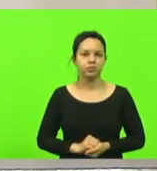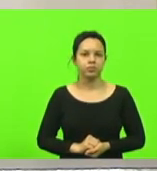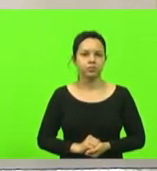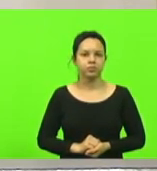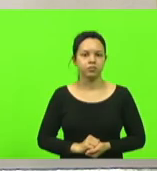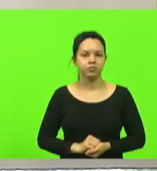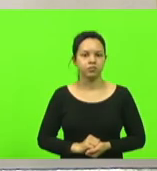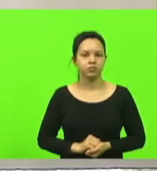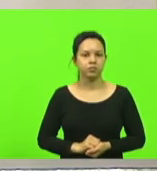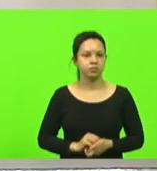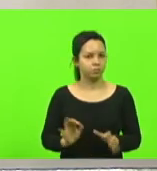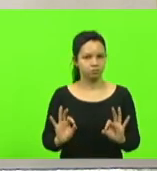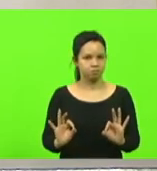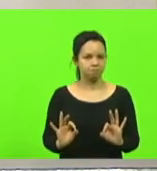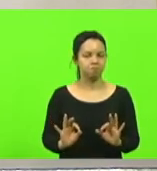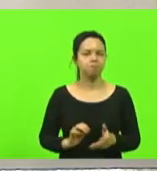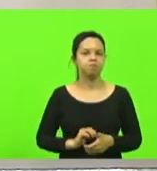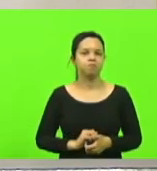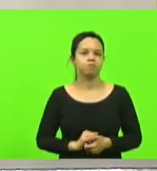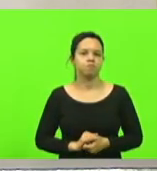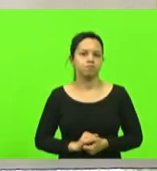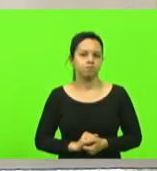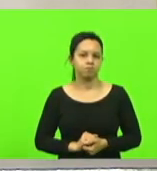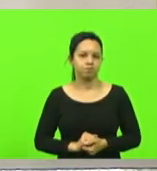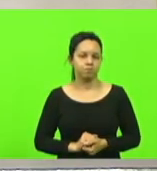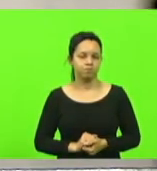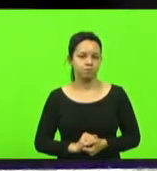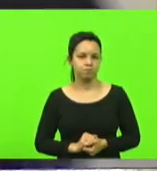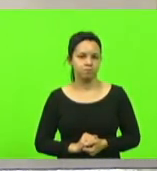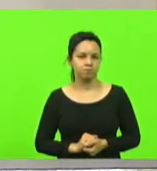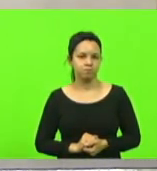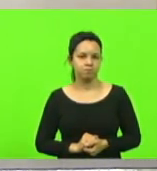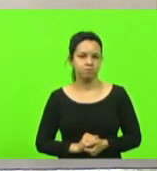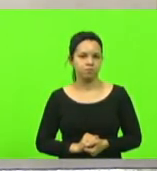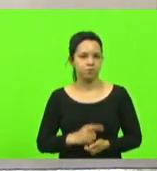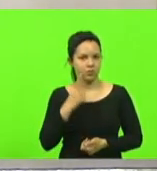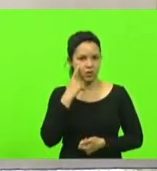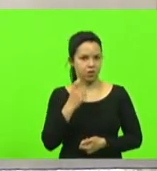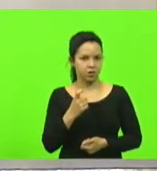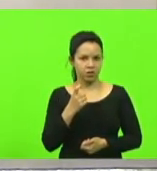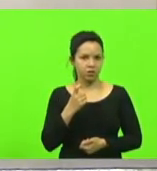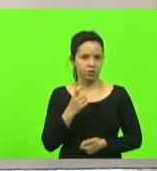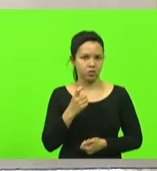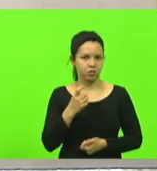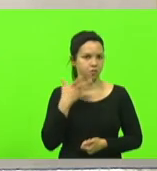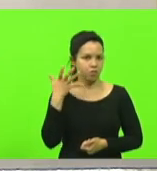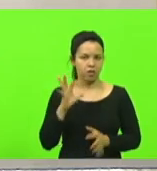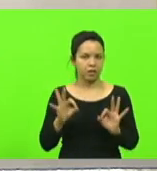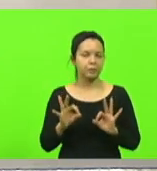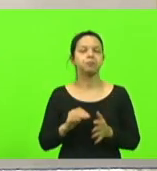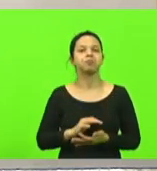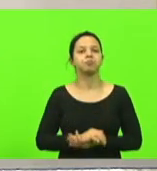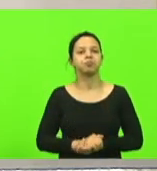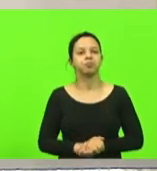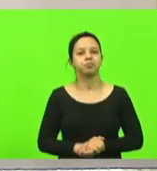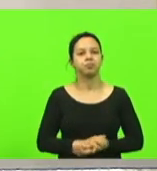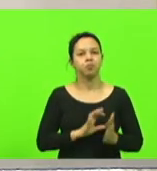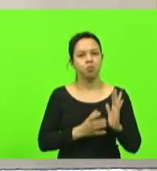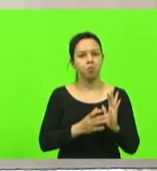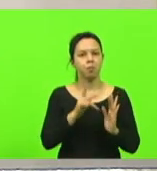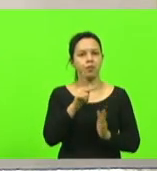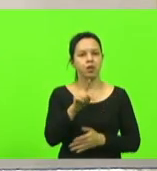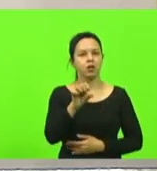não havendo ninguém interessado em falar nesse bloco o bloco PSD